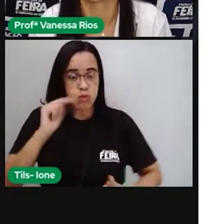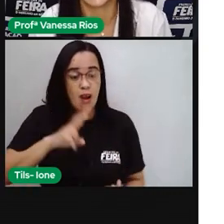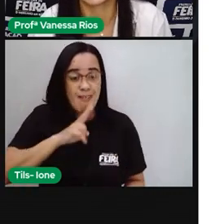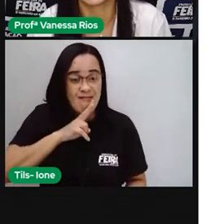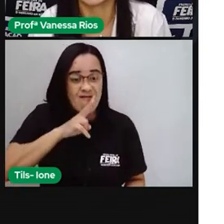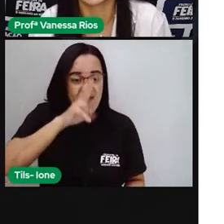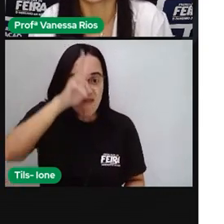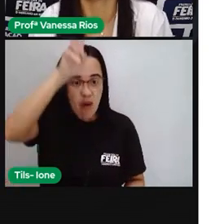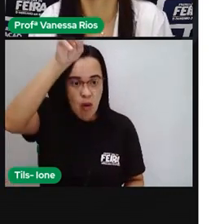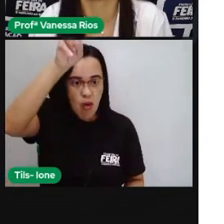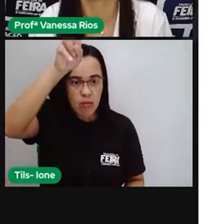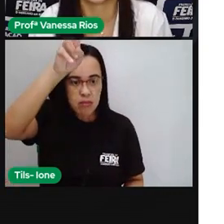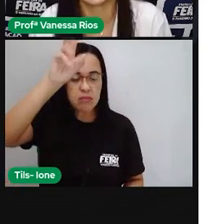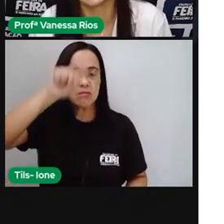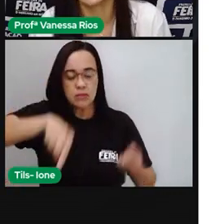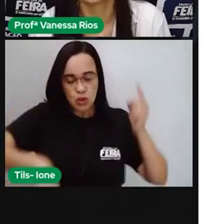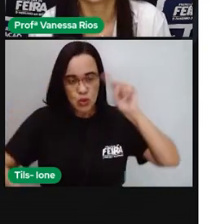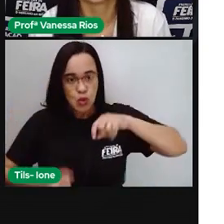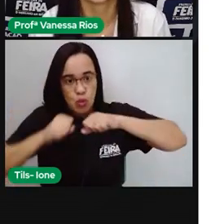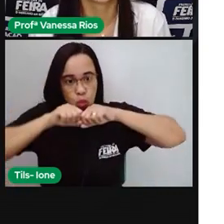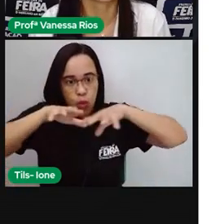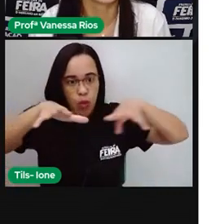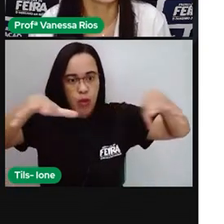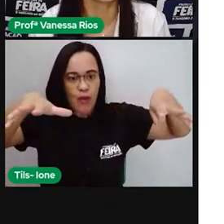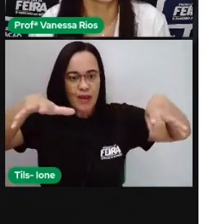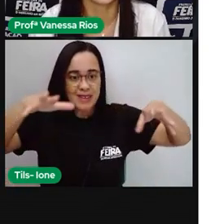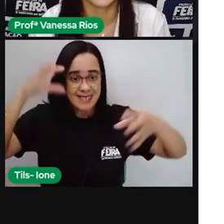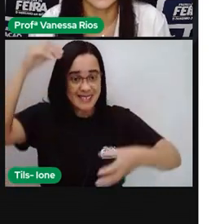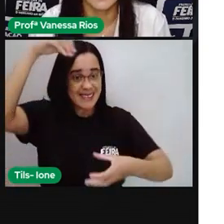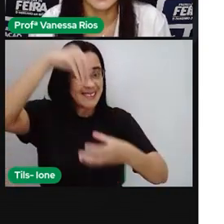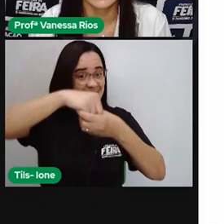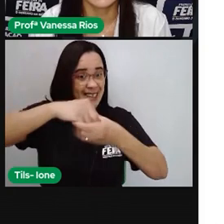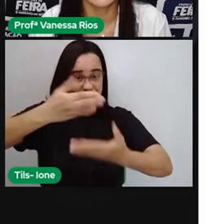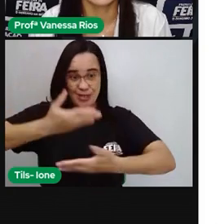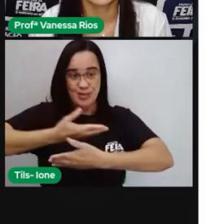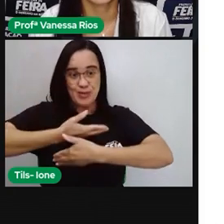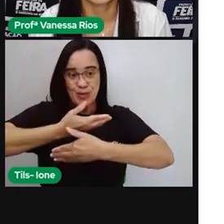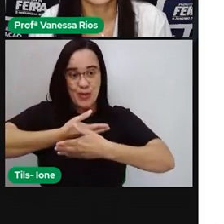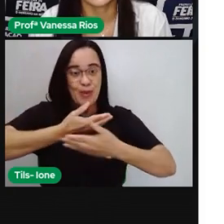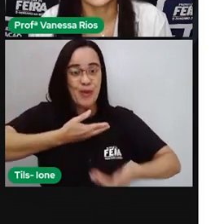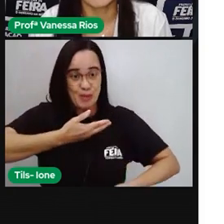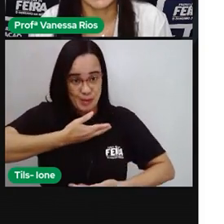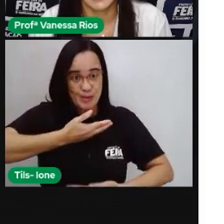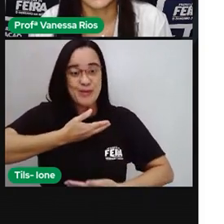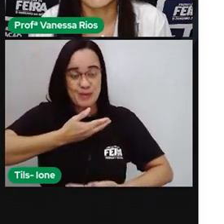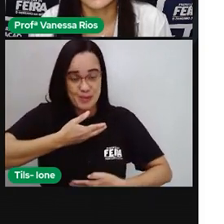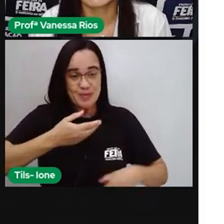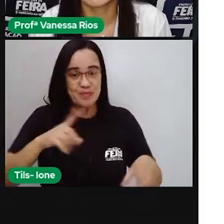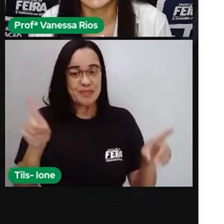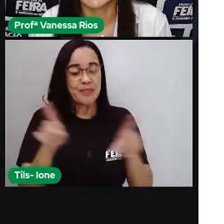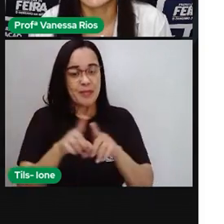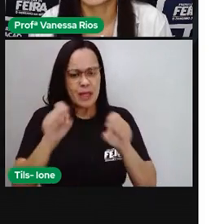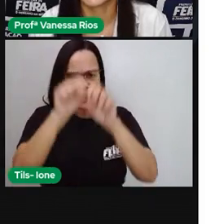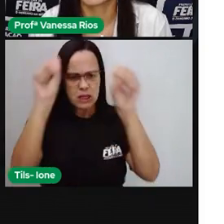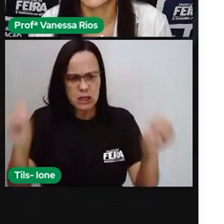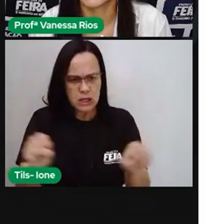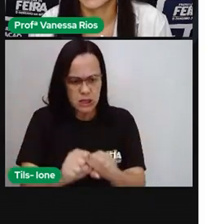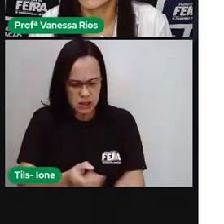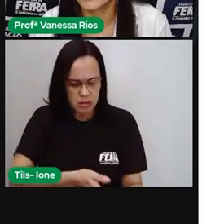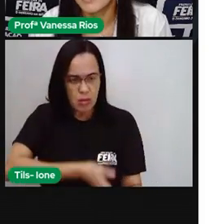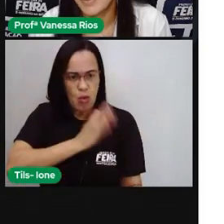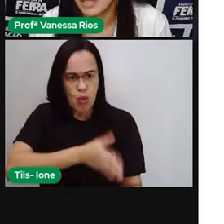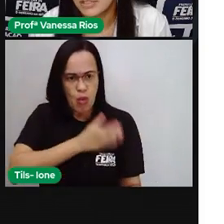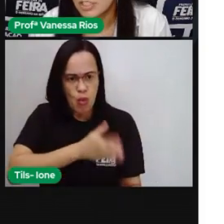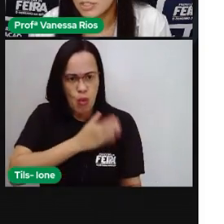necessária, né? Para se espalhar aí por nosso corpo todo. E o sistema cardiovascular desempenha um